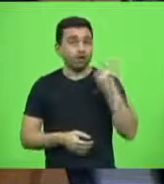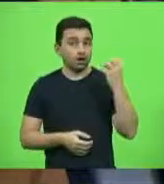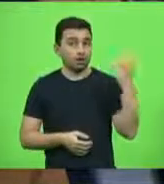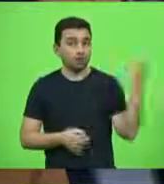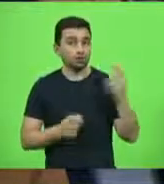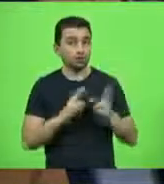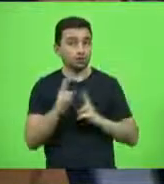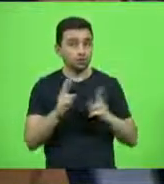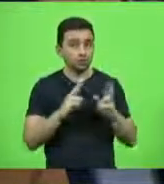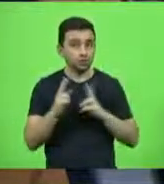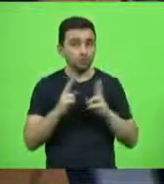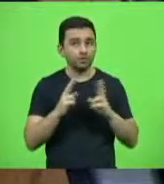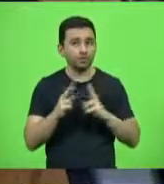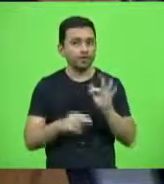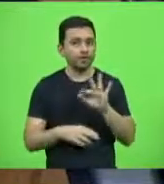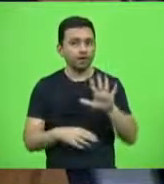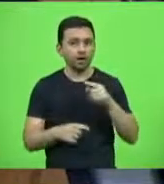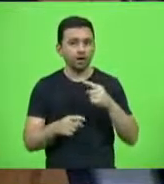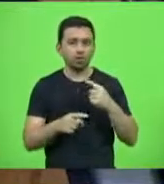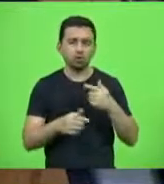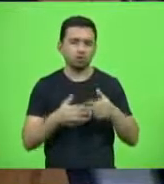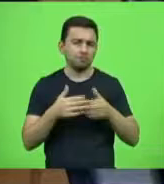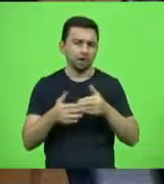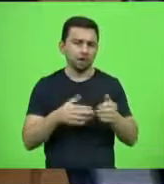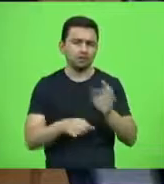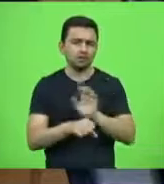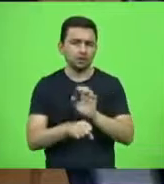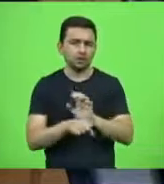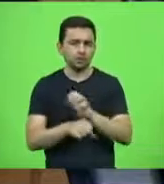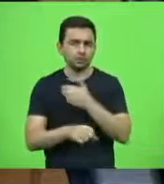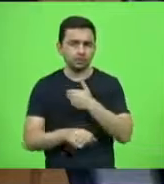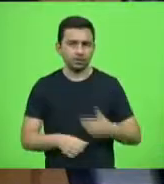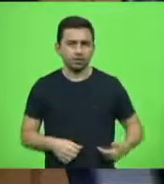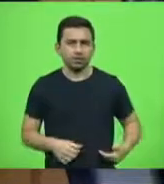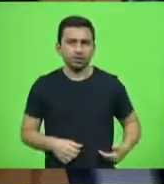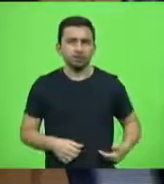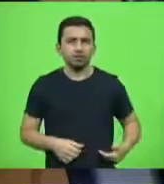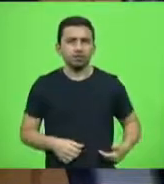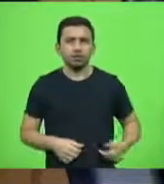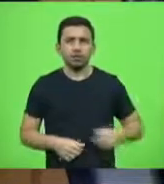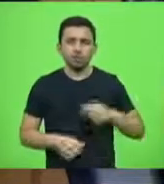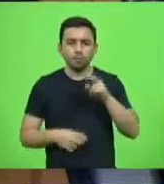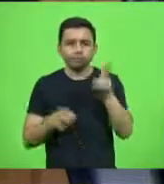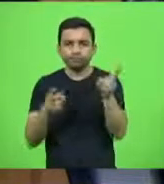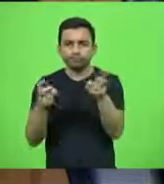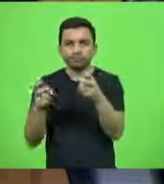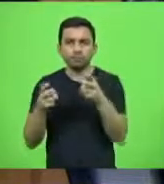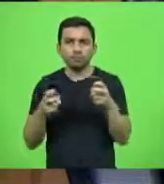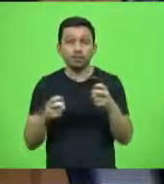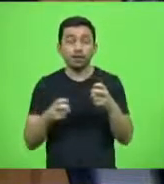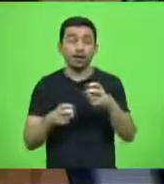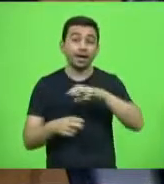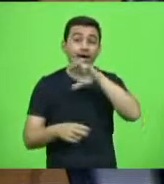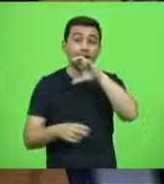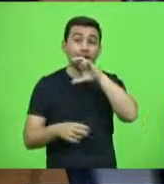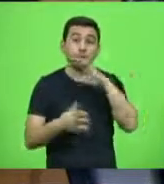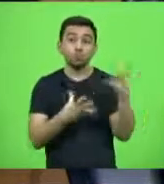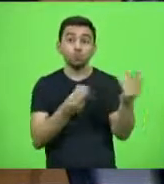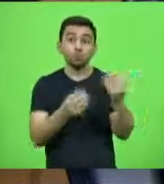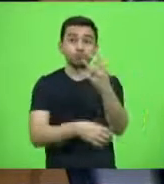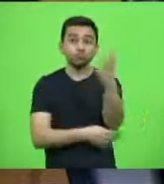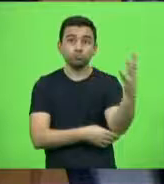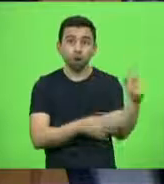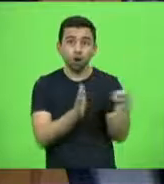federais ou estaduais, nós percebemos ao longo delas inúmeros animais silvestres